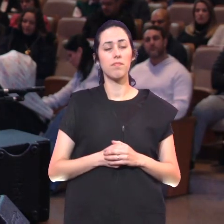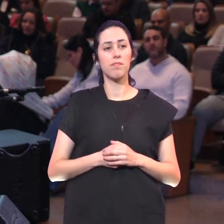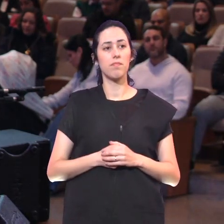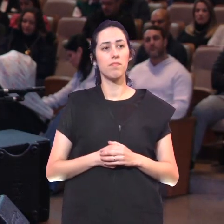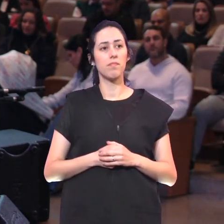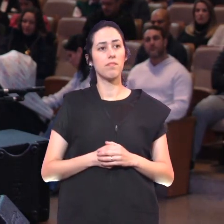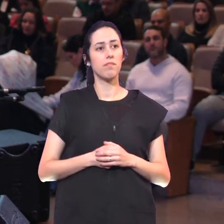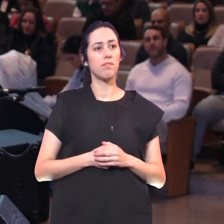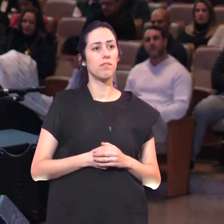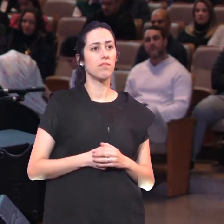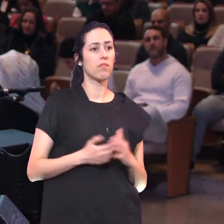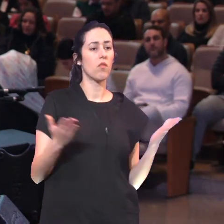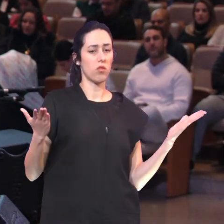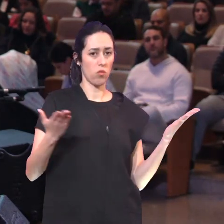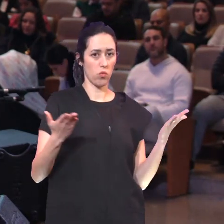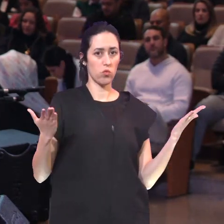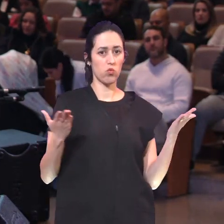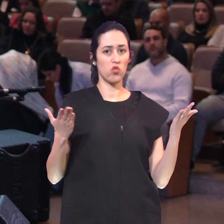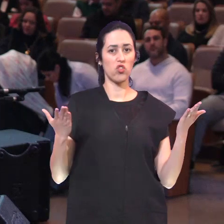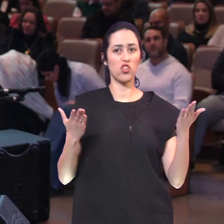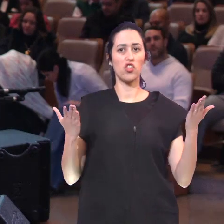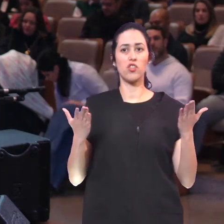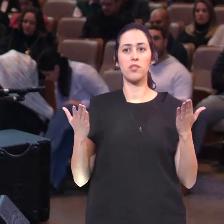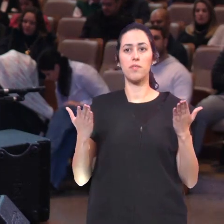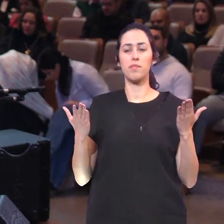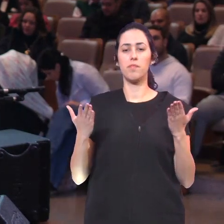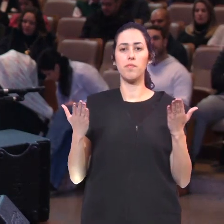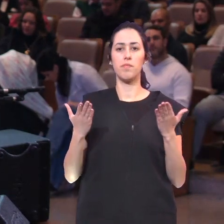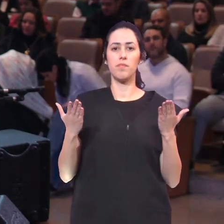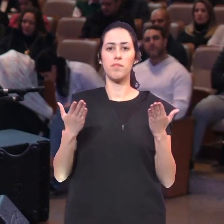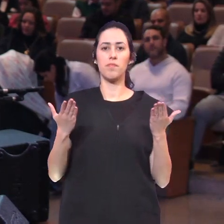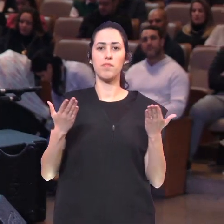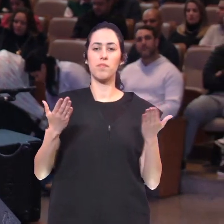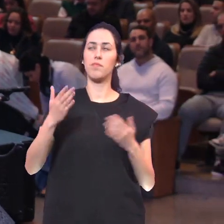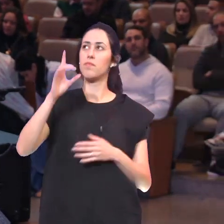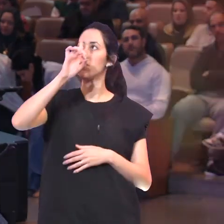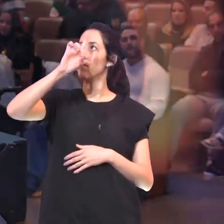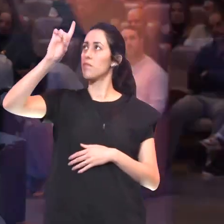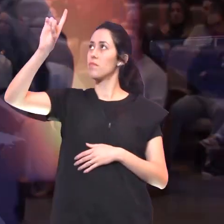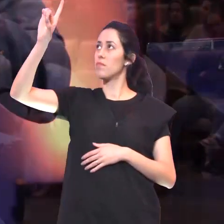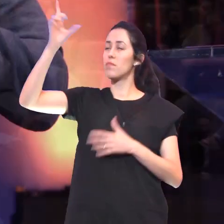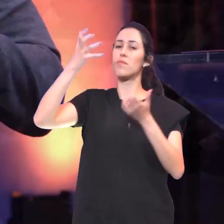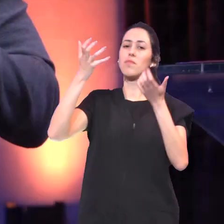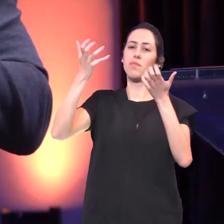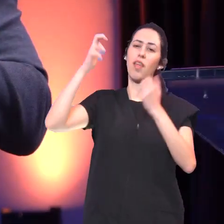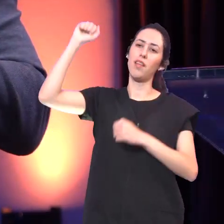Hoje A porta da graça Está aberta